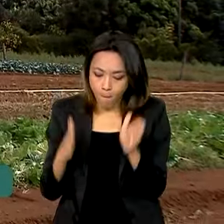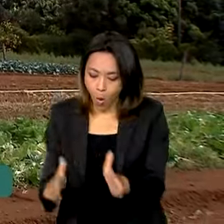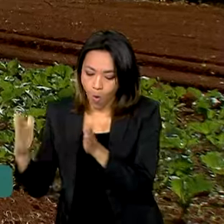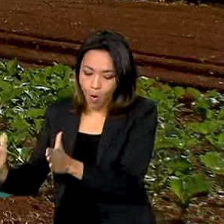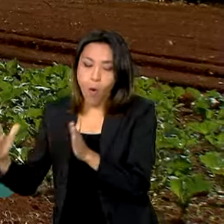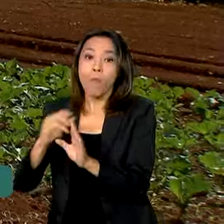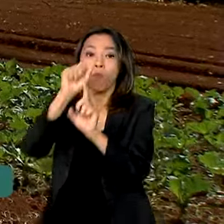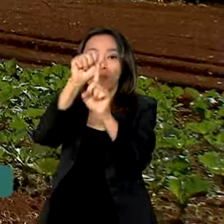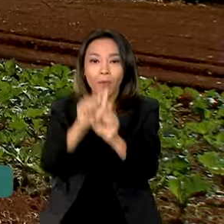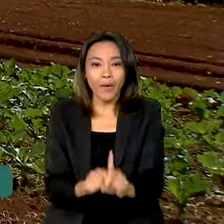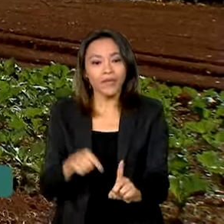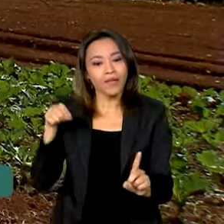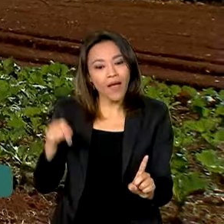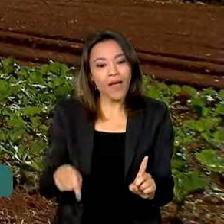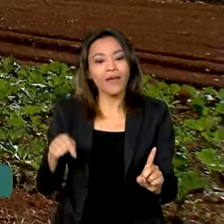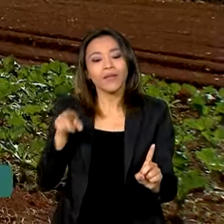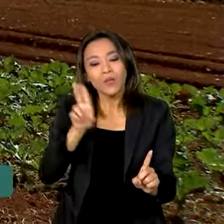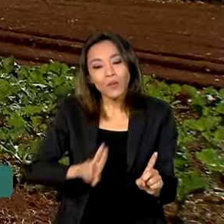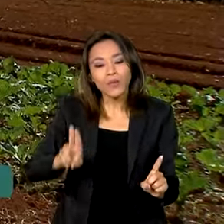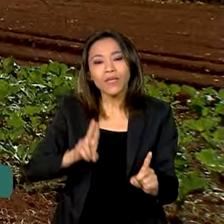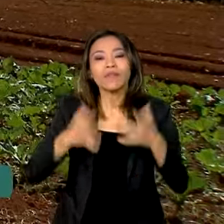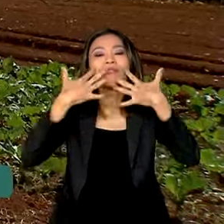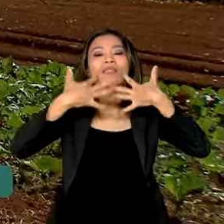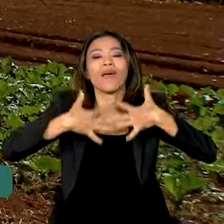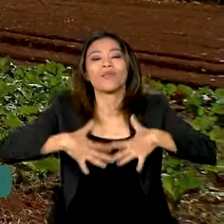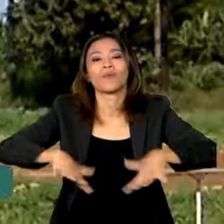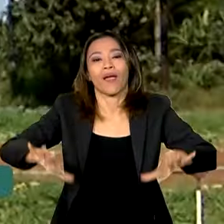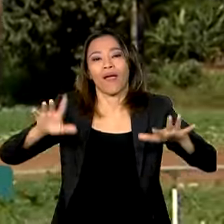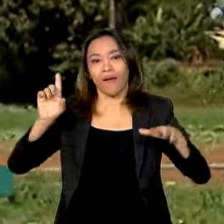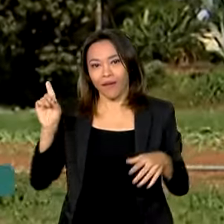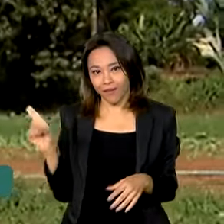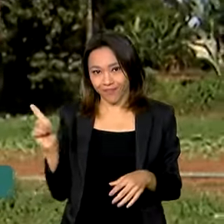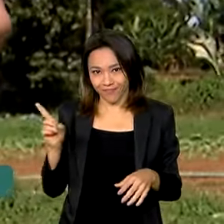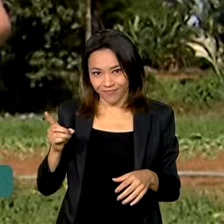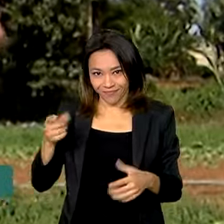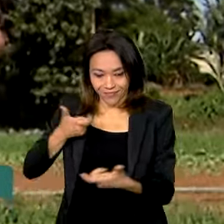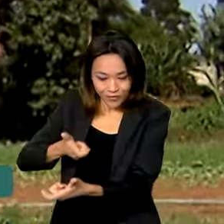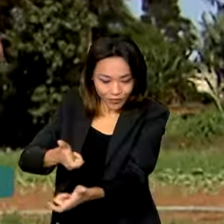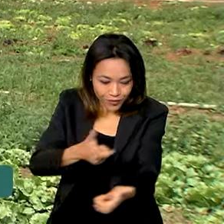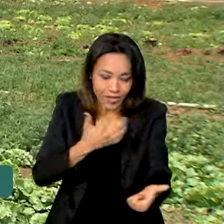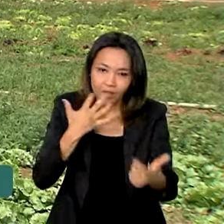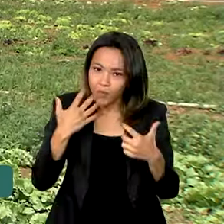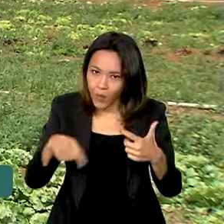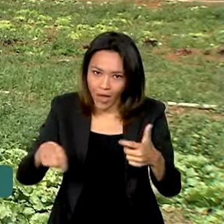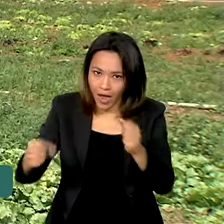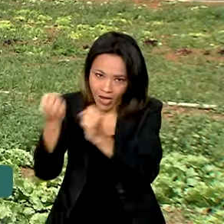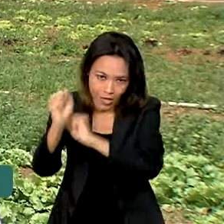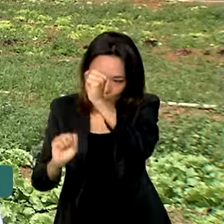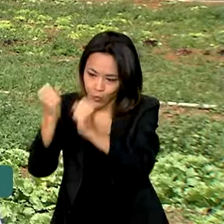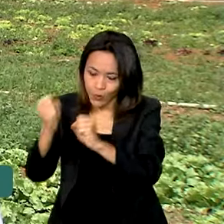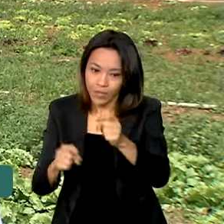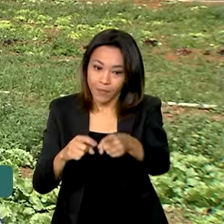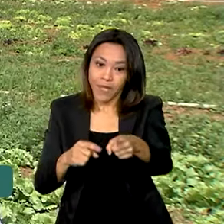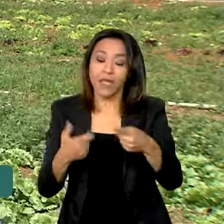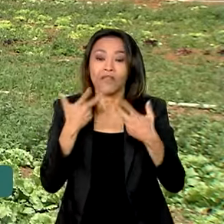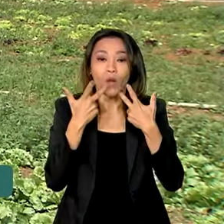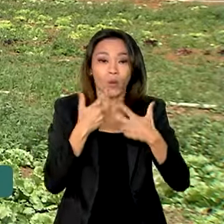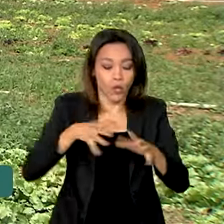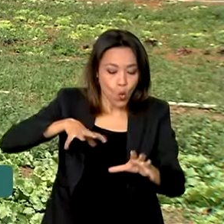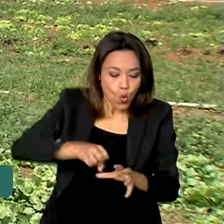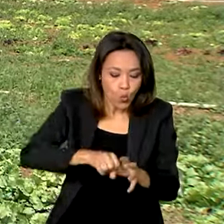à base de fertilizantes orgânicos biológicos e ele explica por quê. Porque o adubo mineral ele